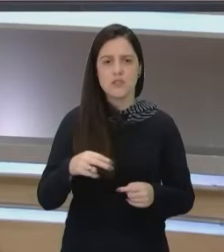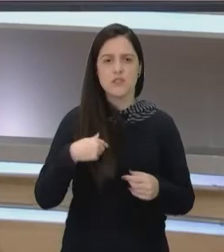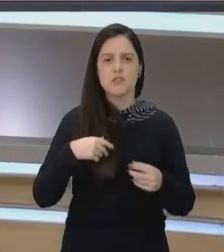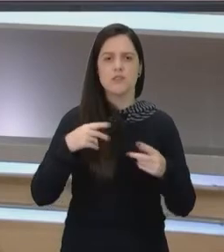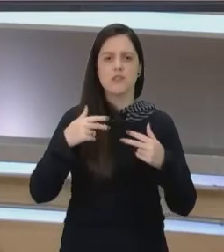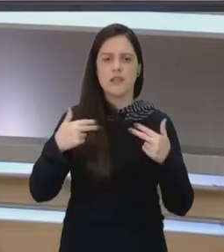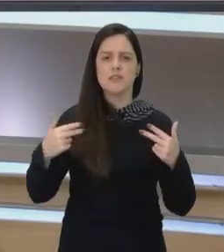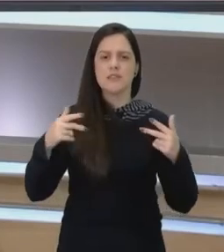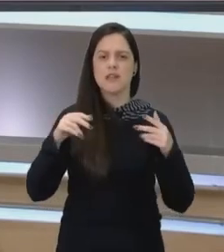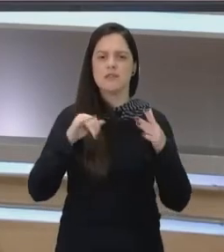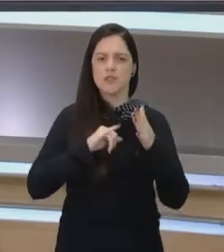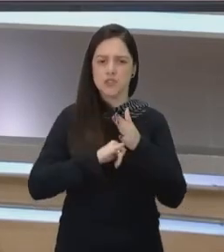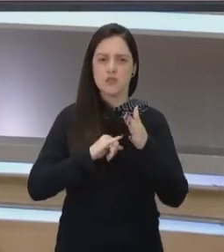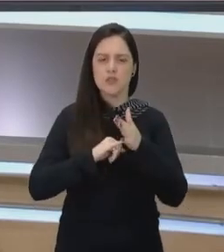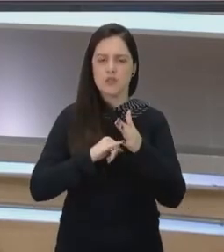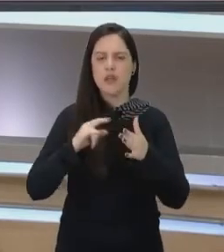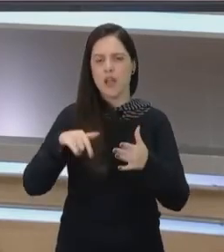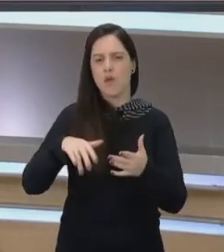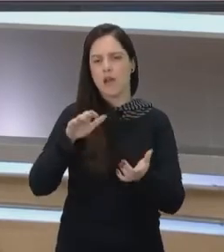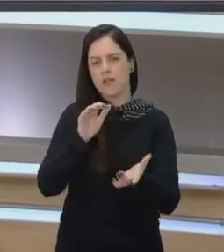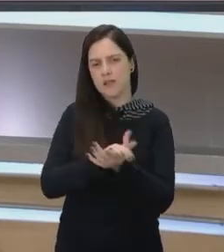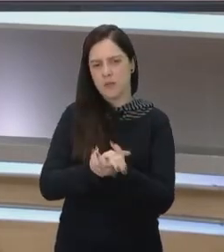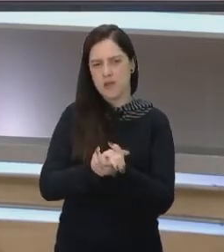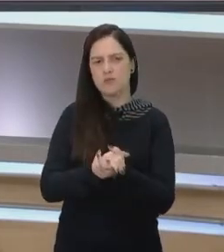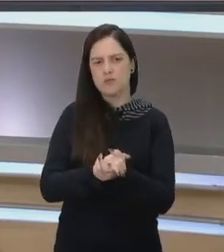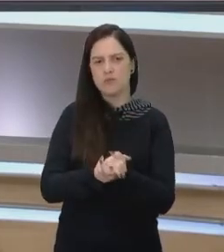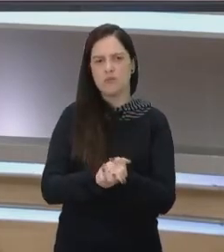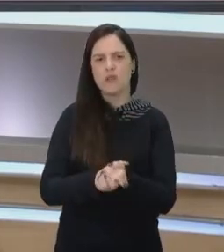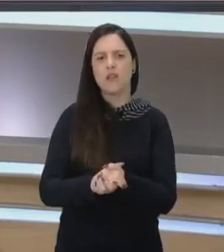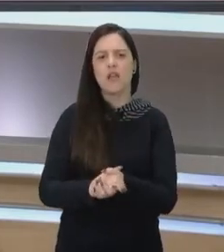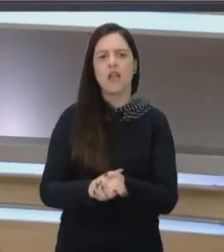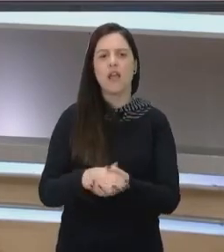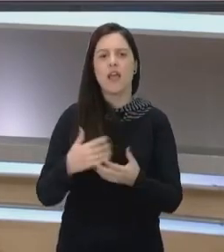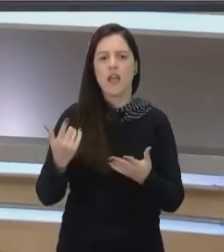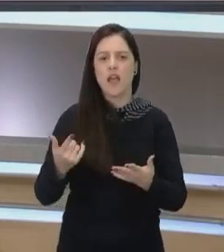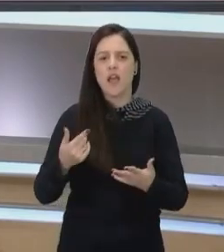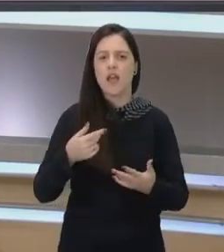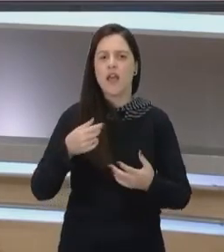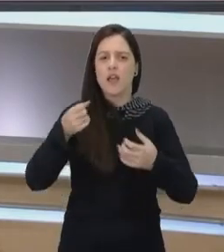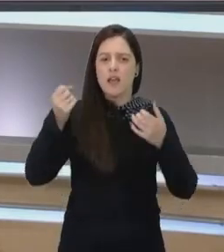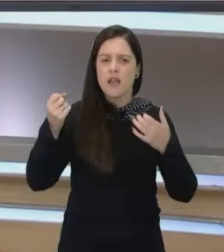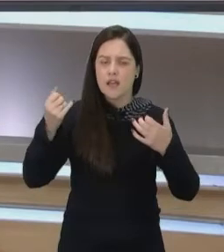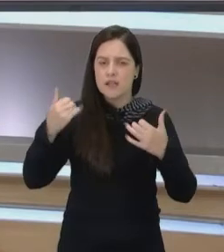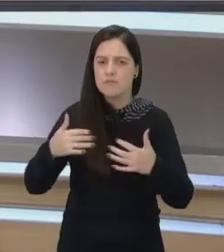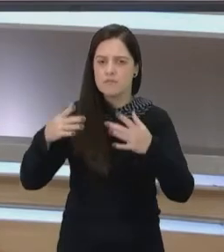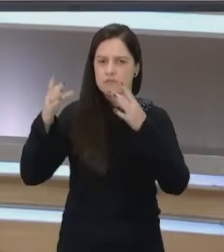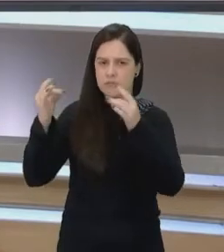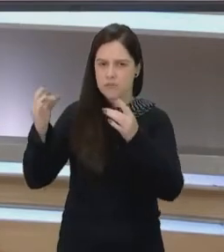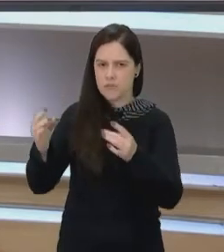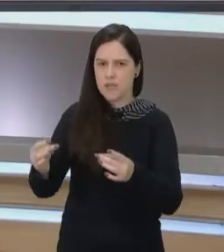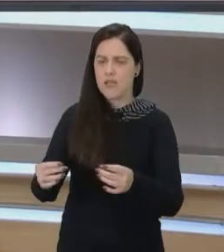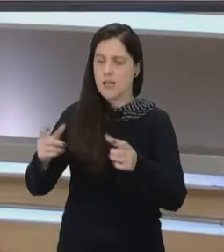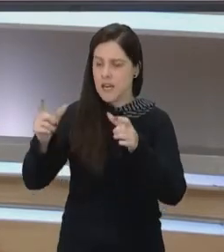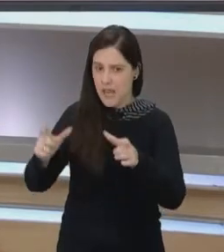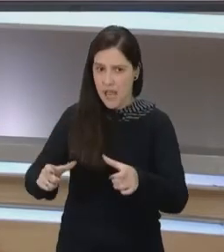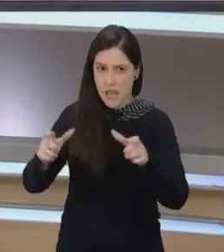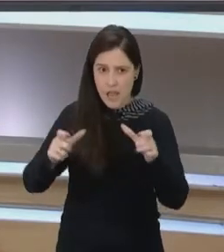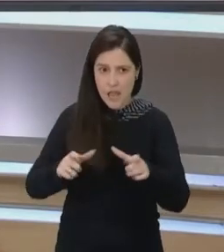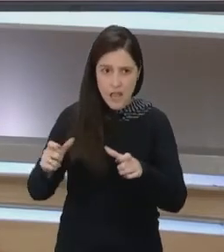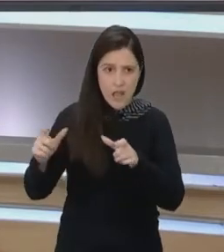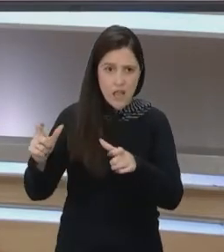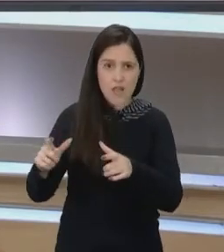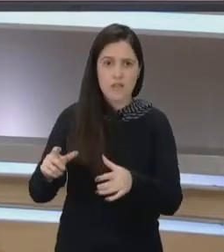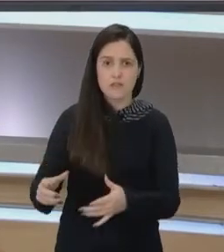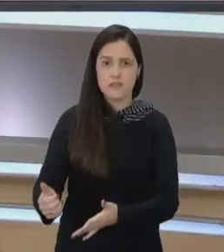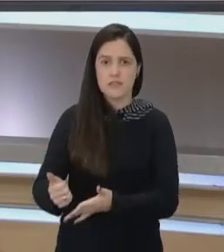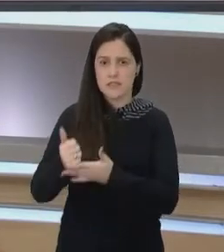instituição que é o casamento, e que precisam estar nesse lugar para que os